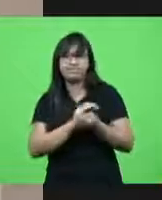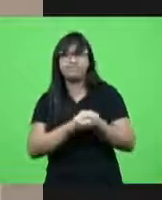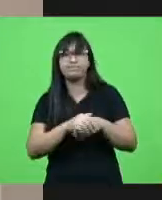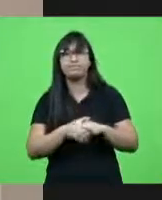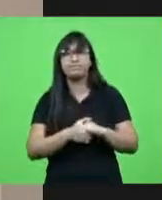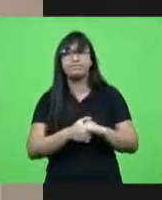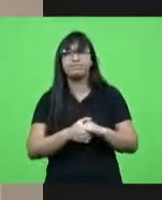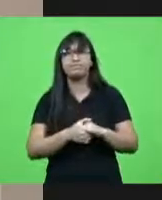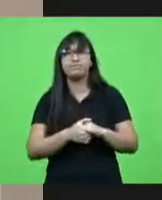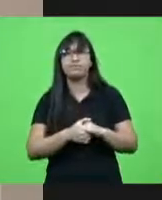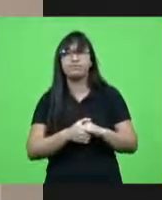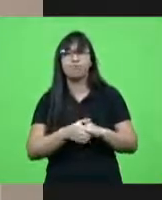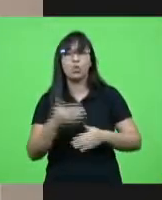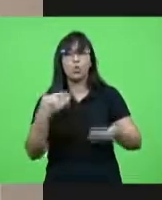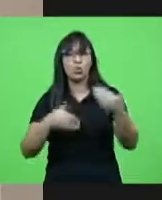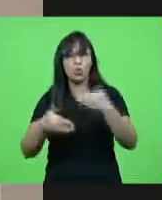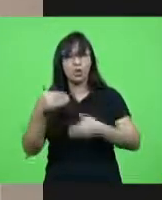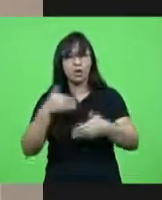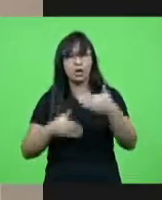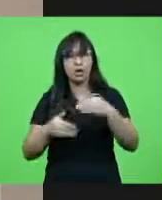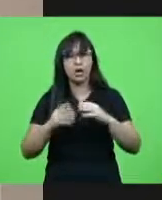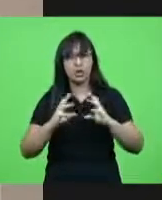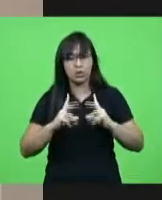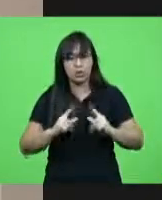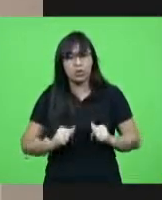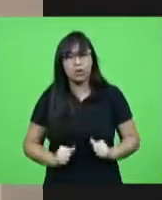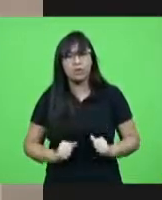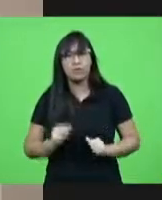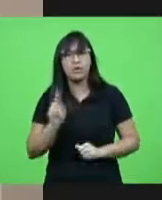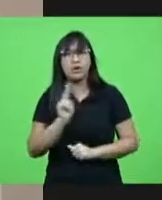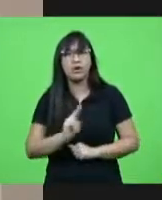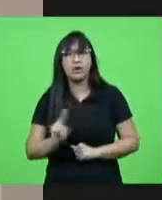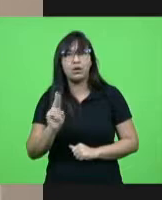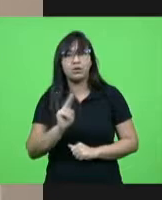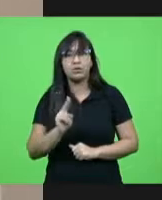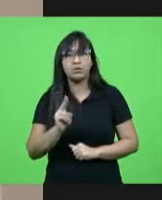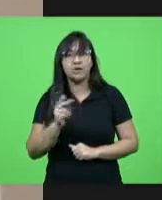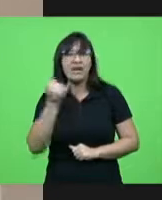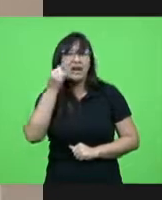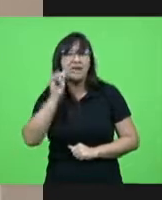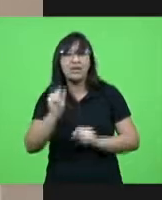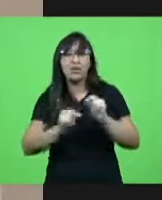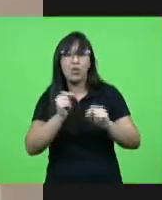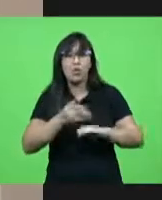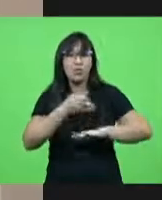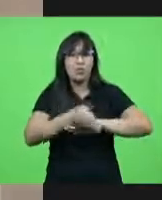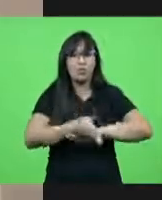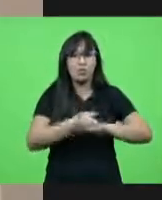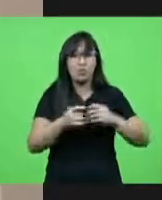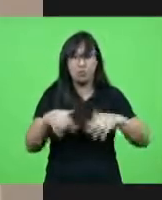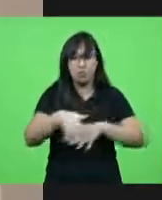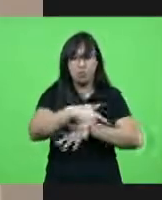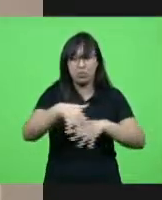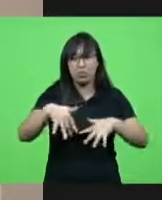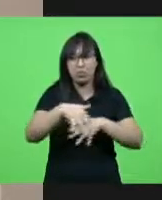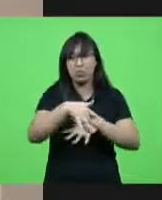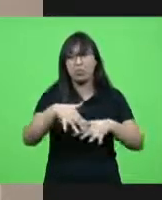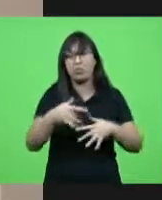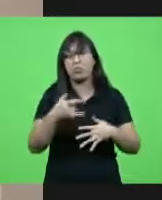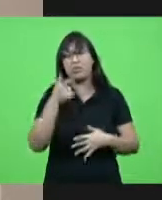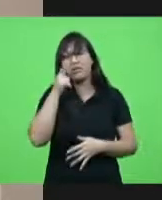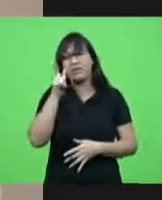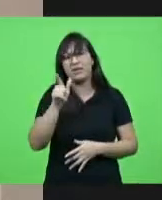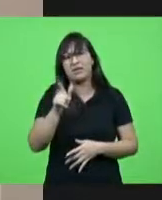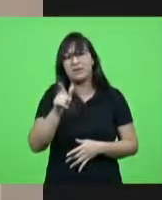intensificar os seus cuidados com a higiene uso de evitar se expor sem necessidade evitar aglomerações